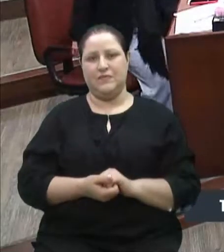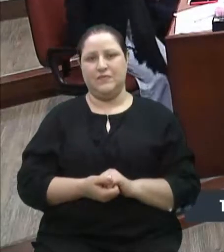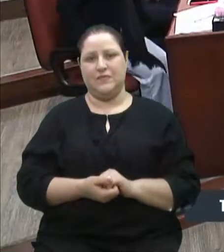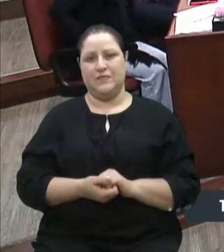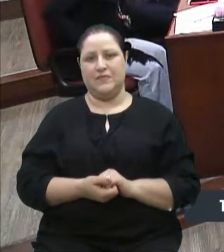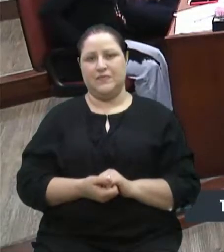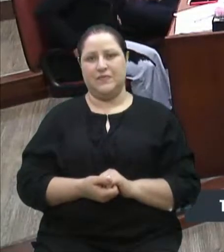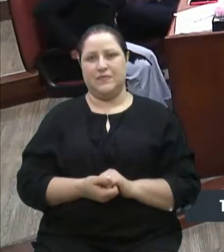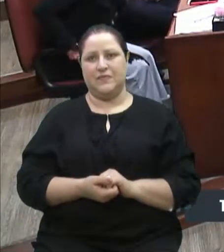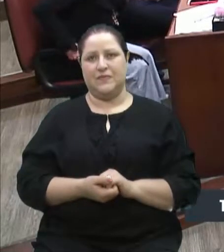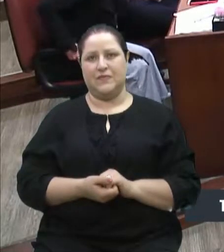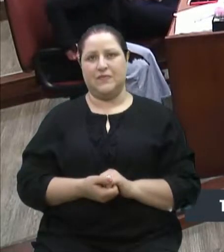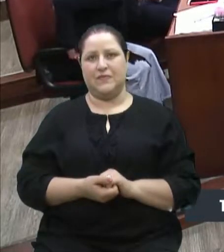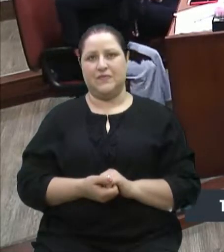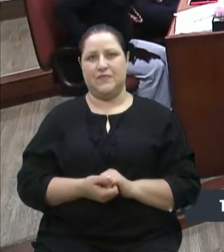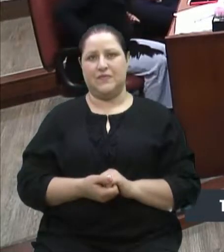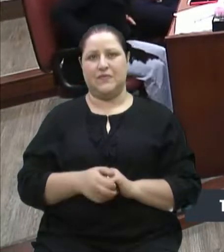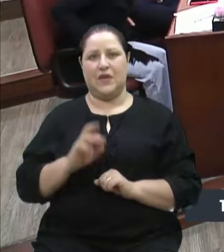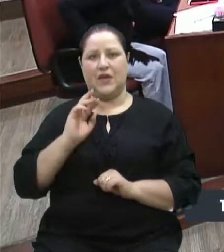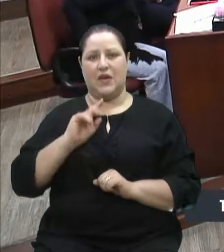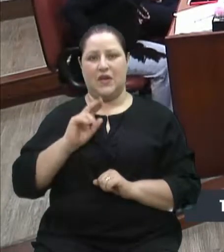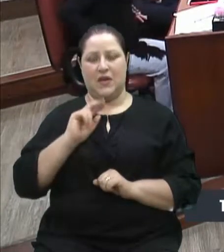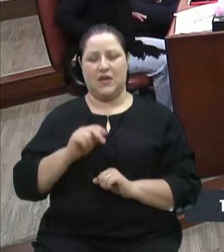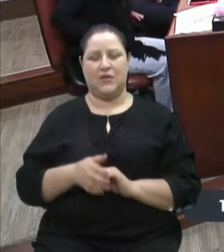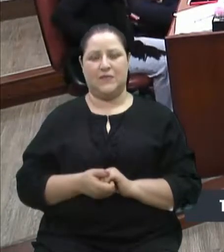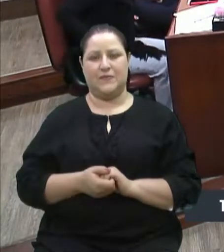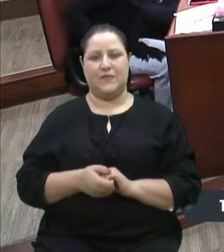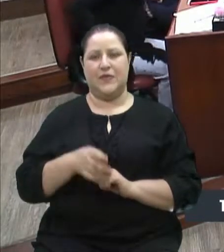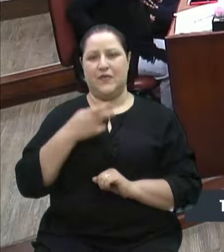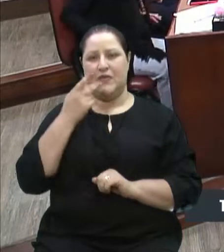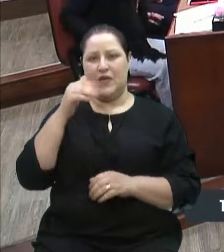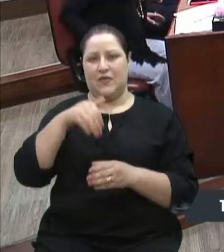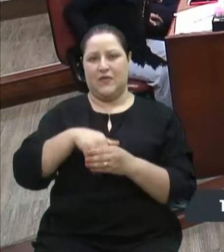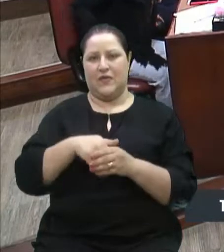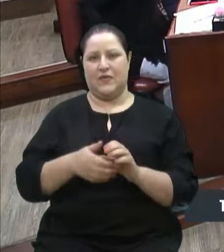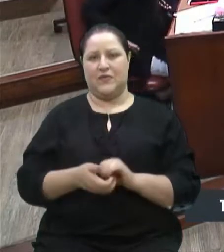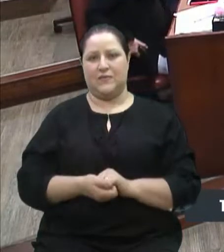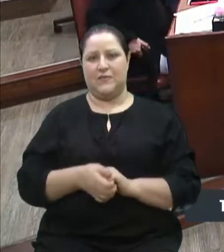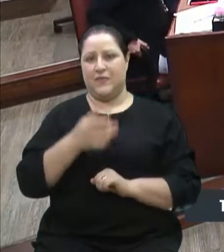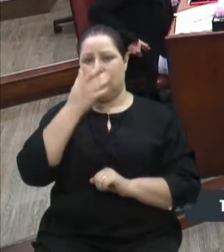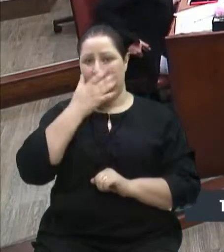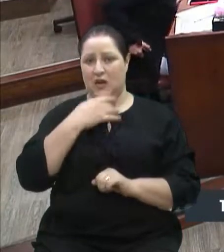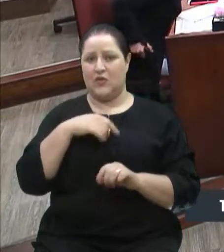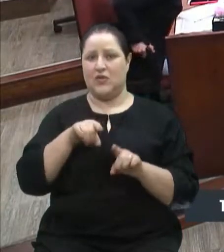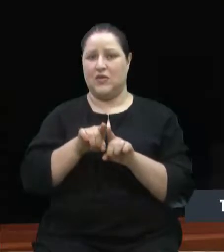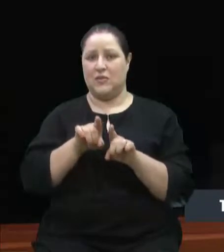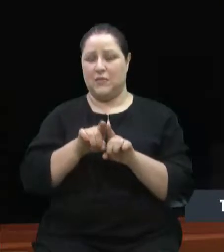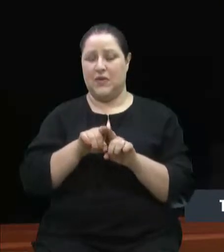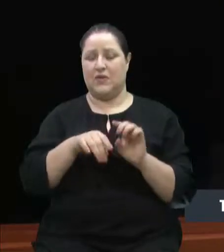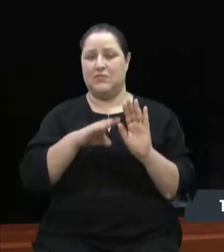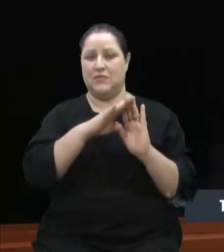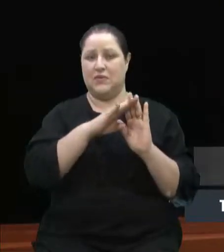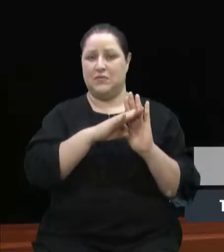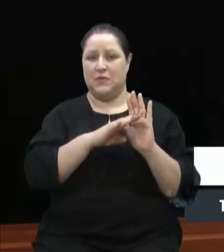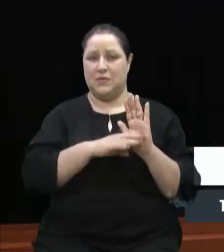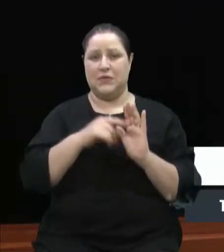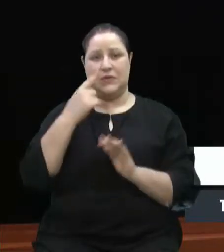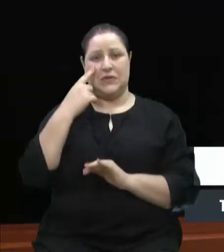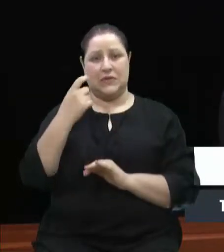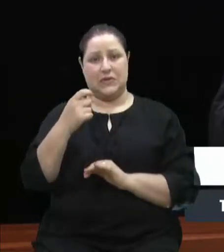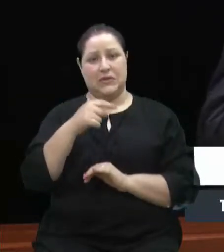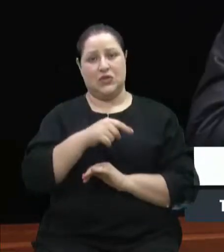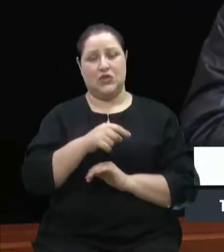Eu acho que está bem, uma pauta bem interessante